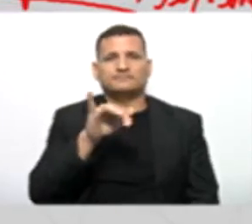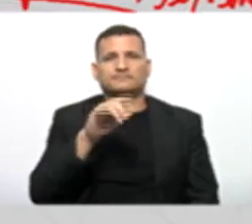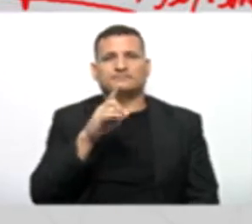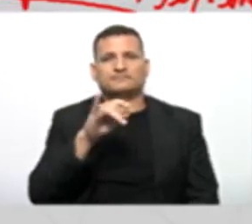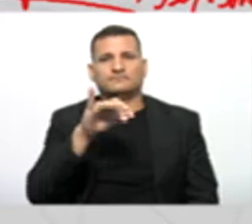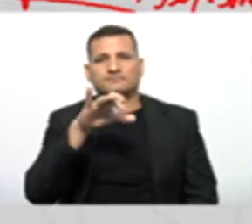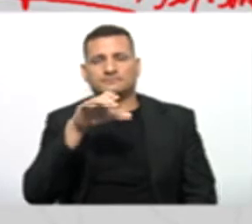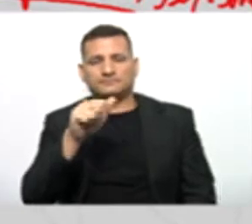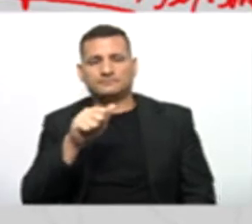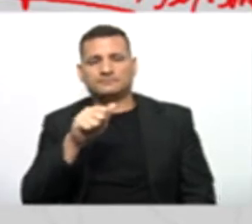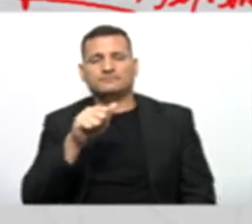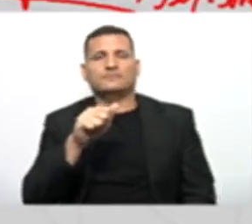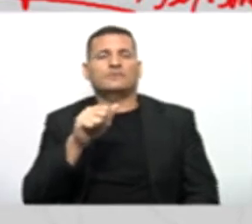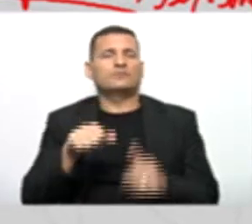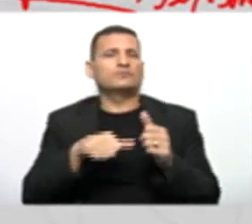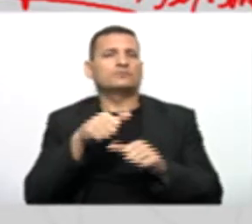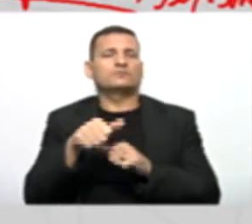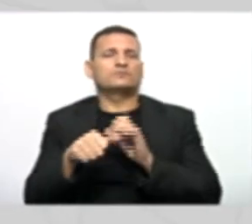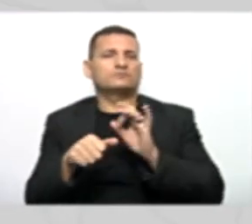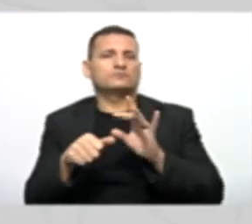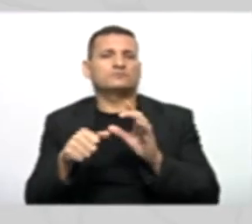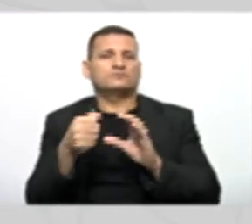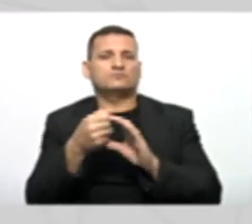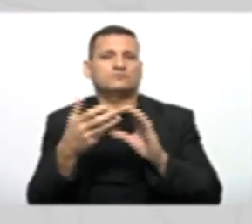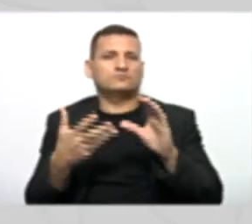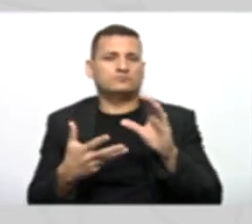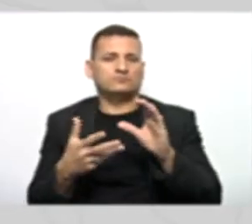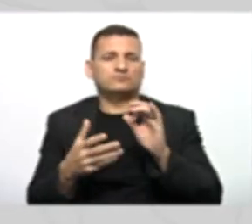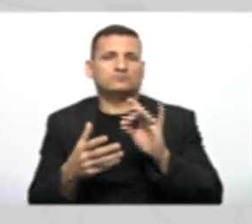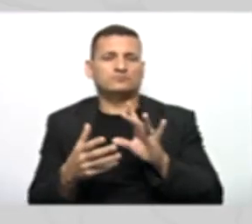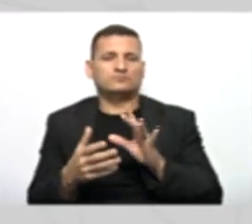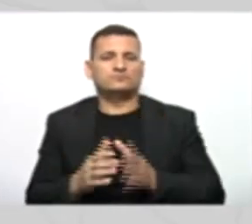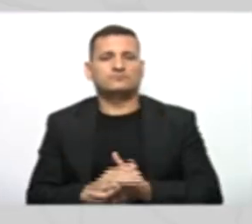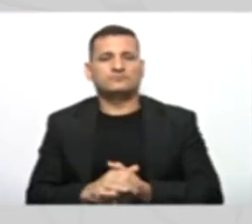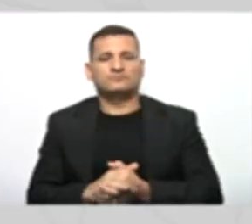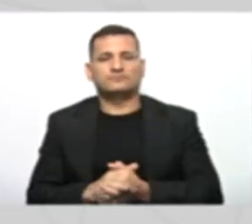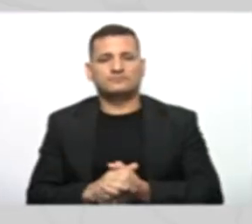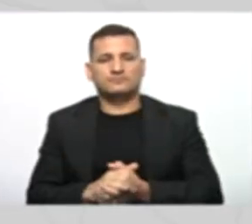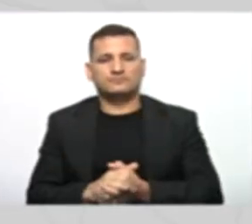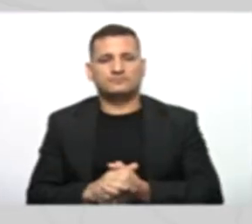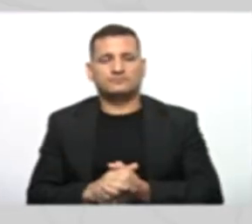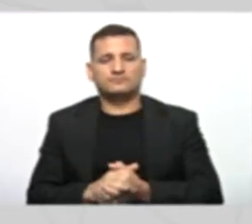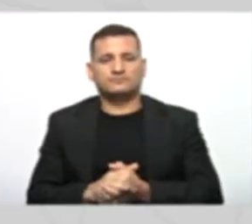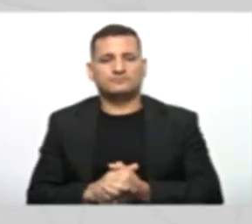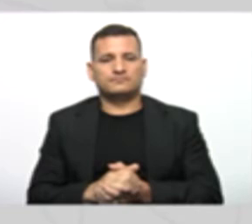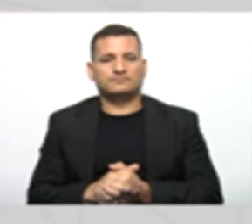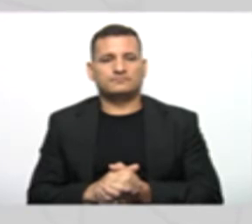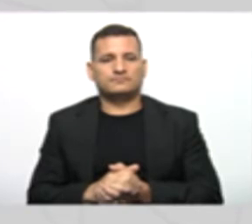vai mudar São os atributos Dessa classe Logicamente Então vamos lá Class